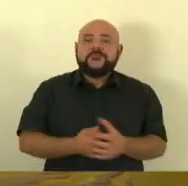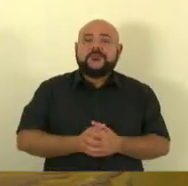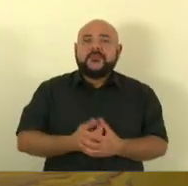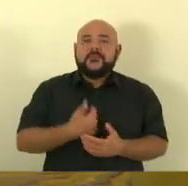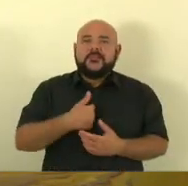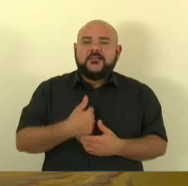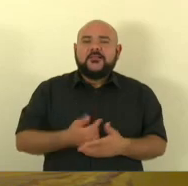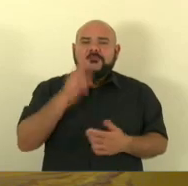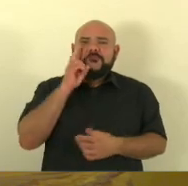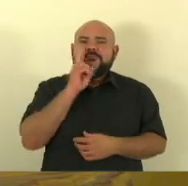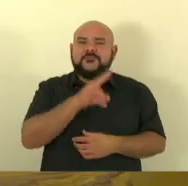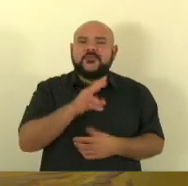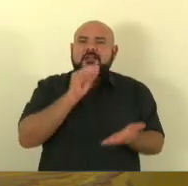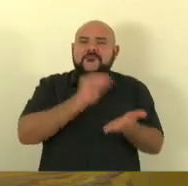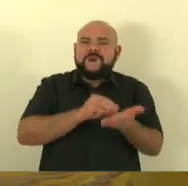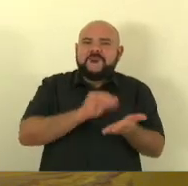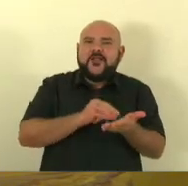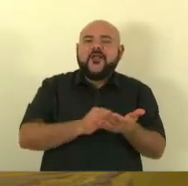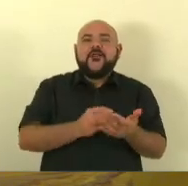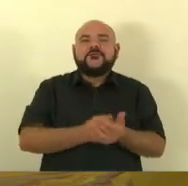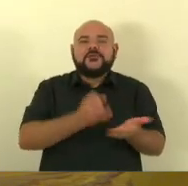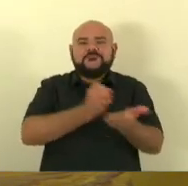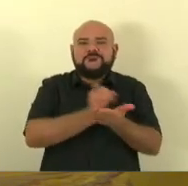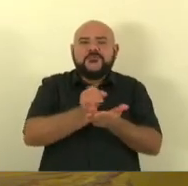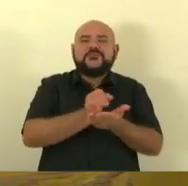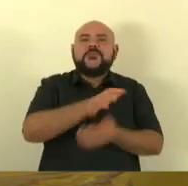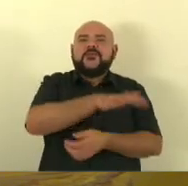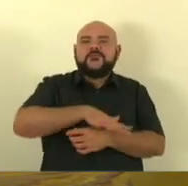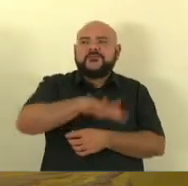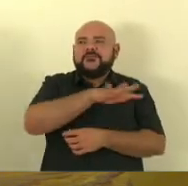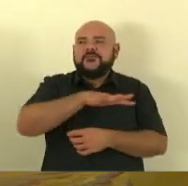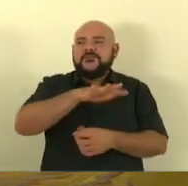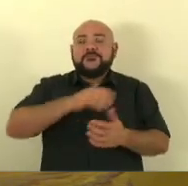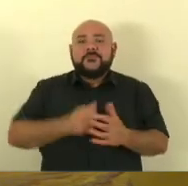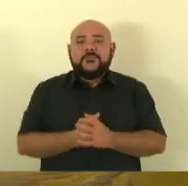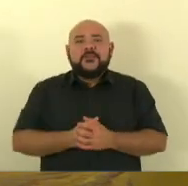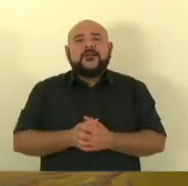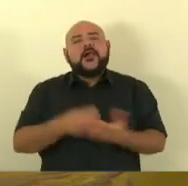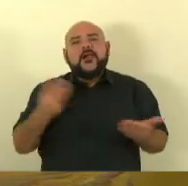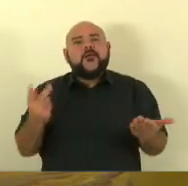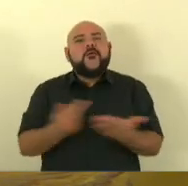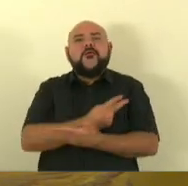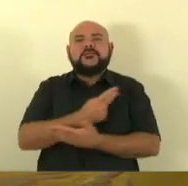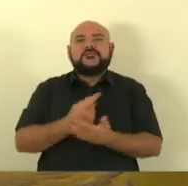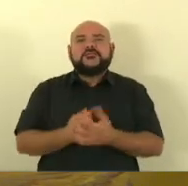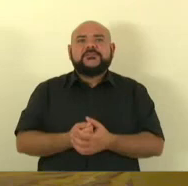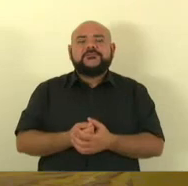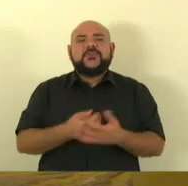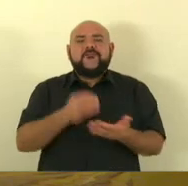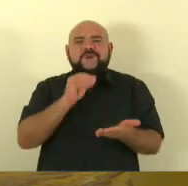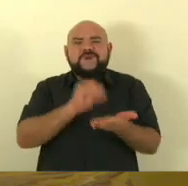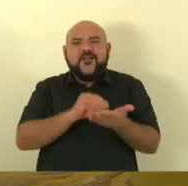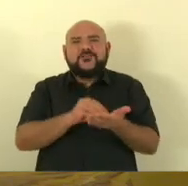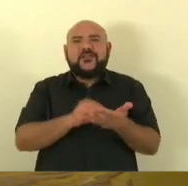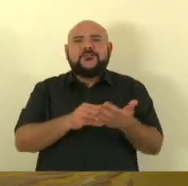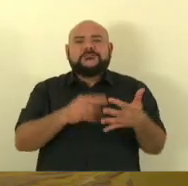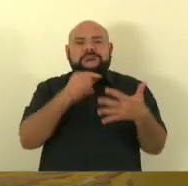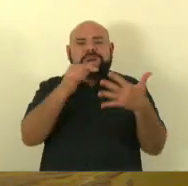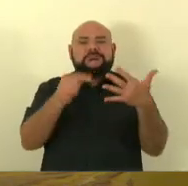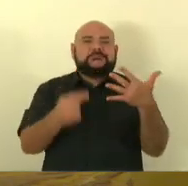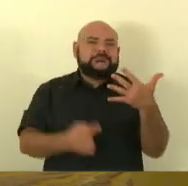investimentos lá na minha terra, nessa área, está provocando a carência absurda,